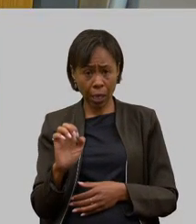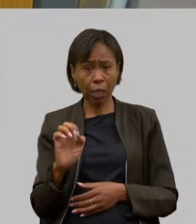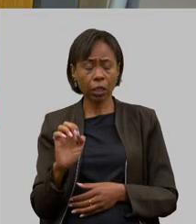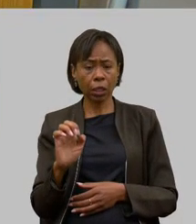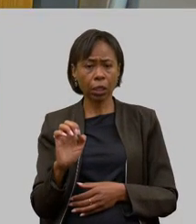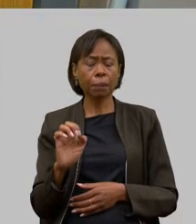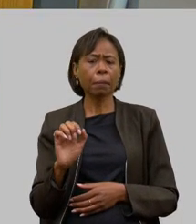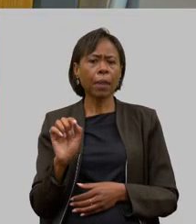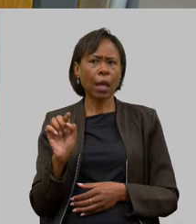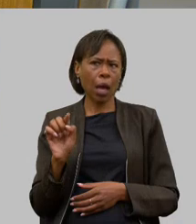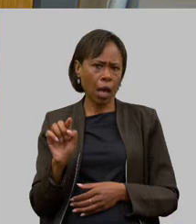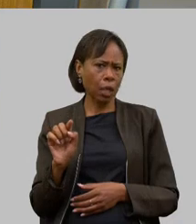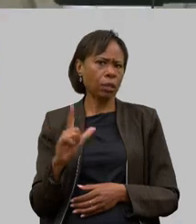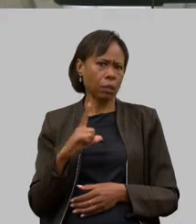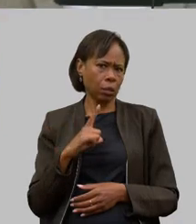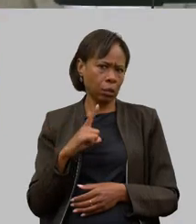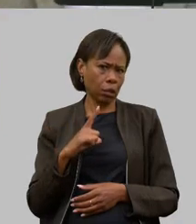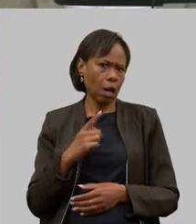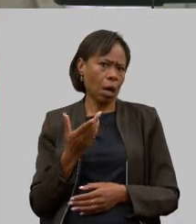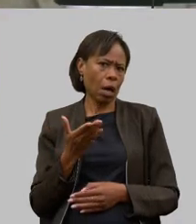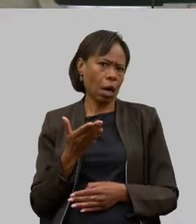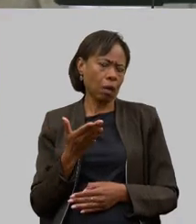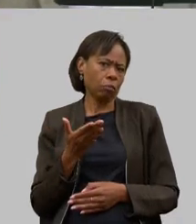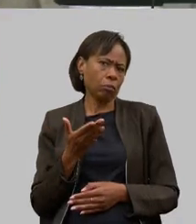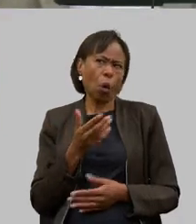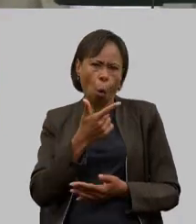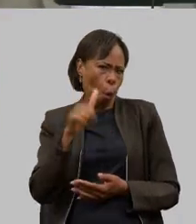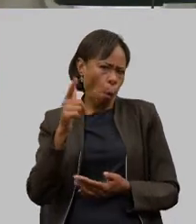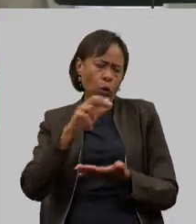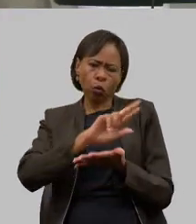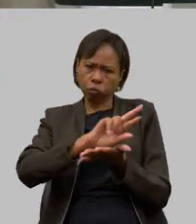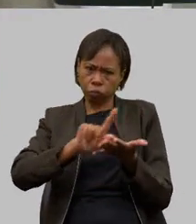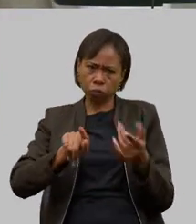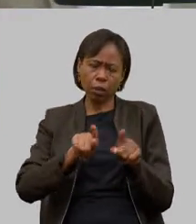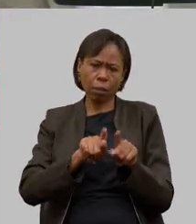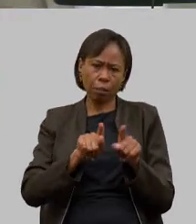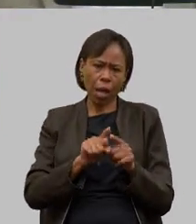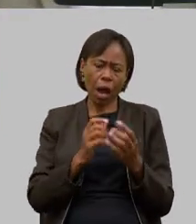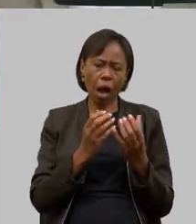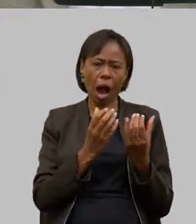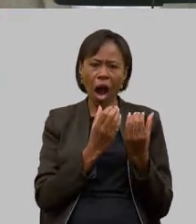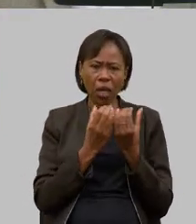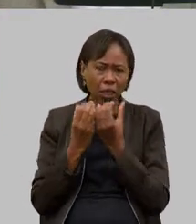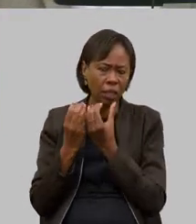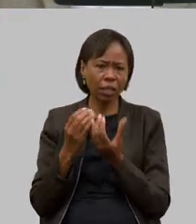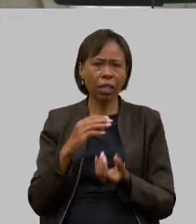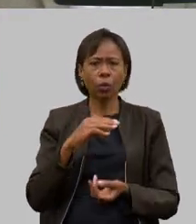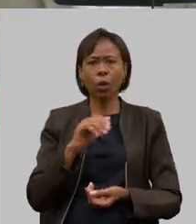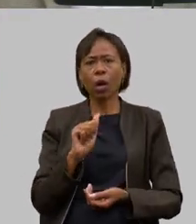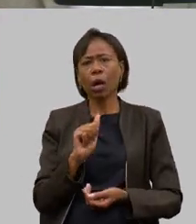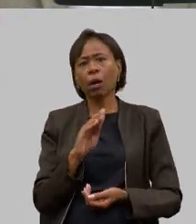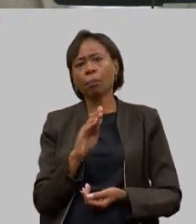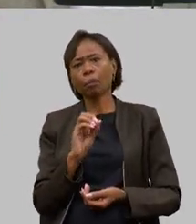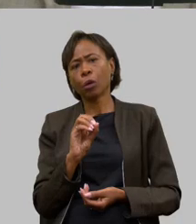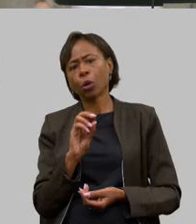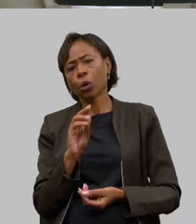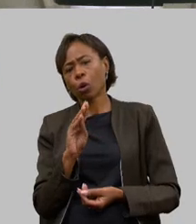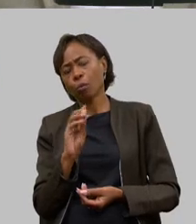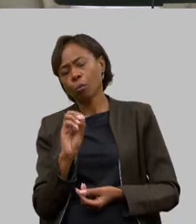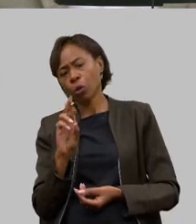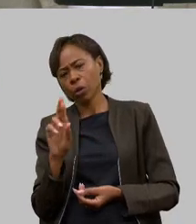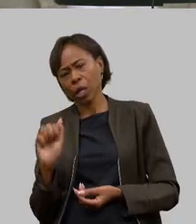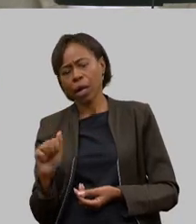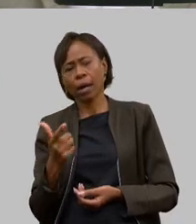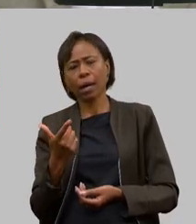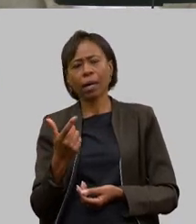mas hoje tem o milho doce tem aquelas abobras abobrazinhas aqueles tomatinhos que são